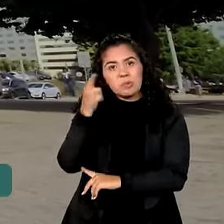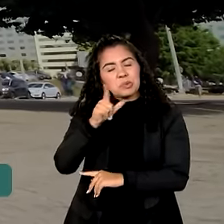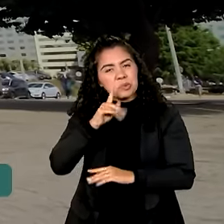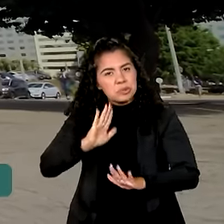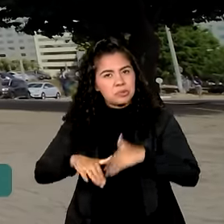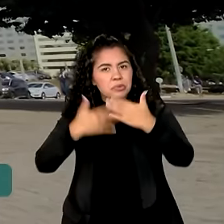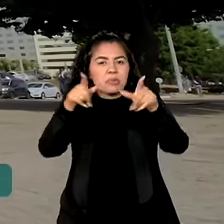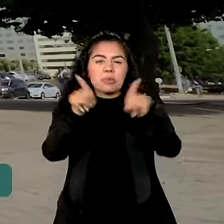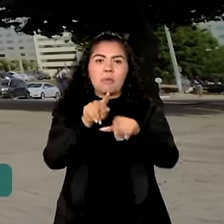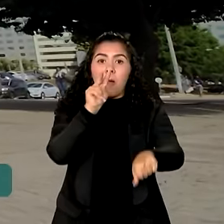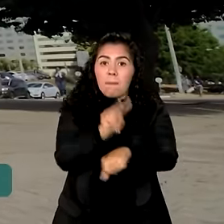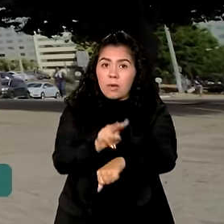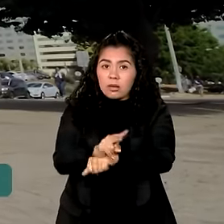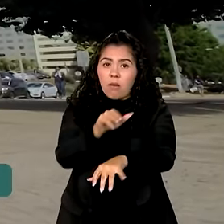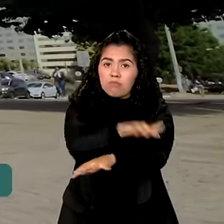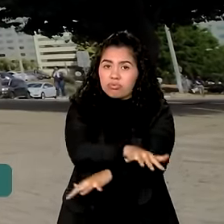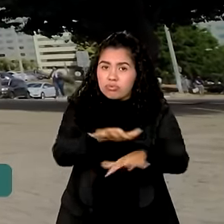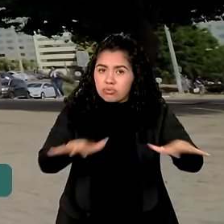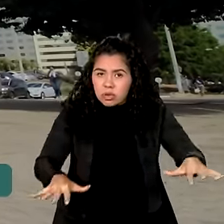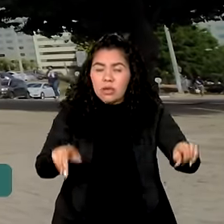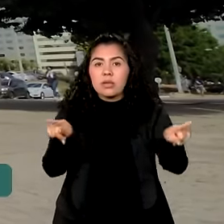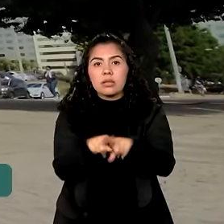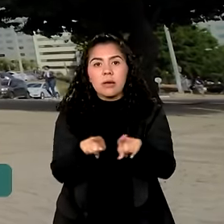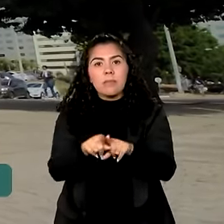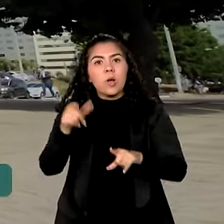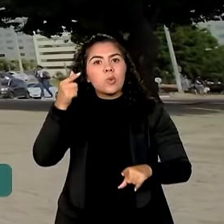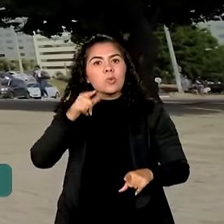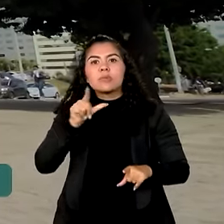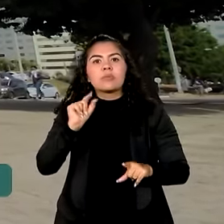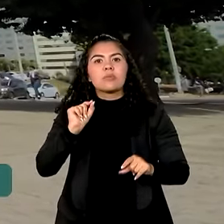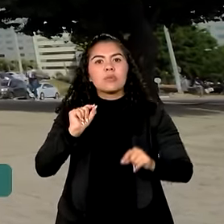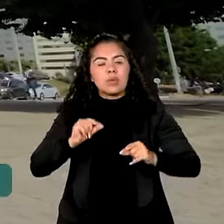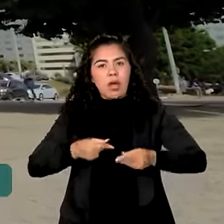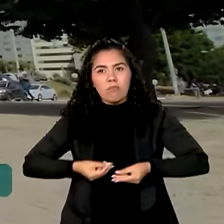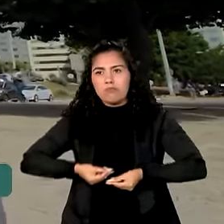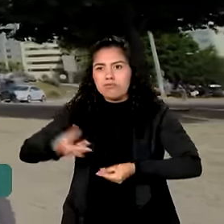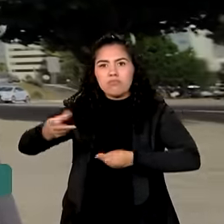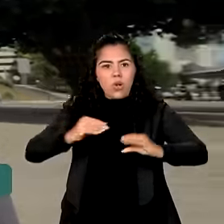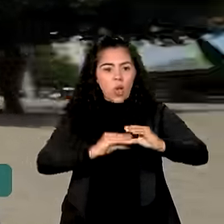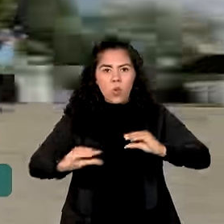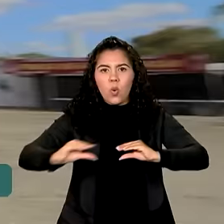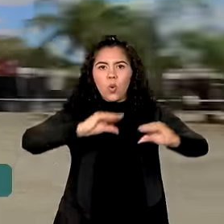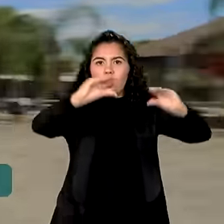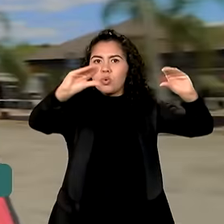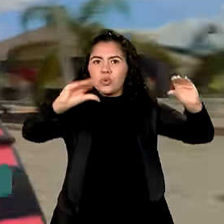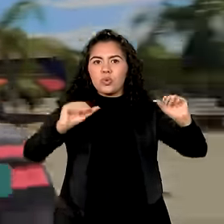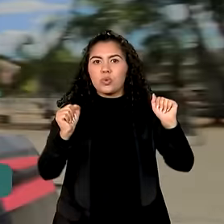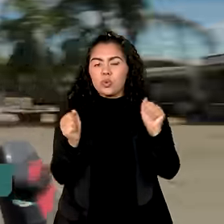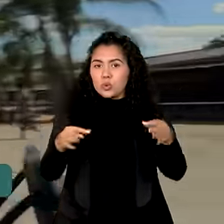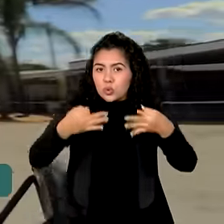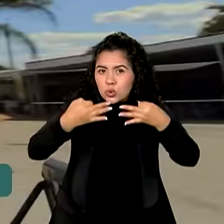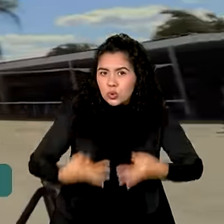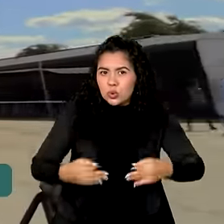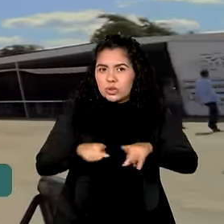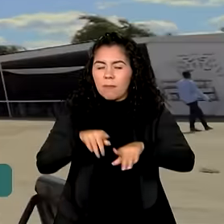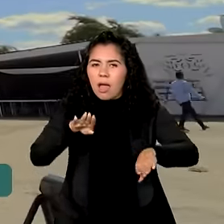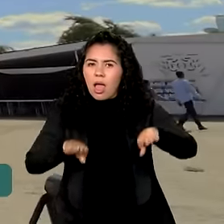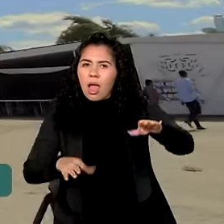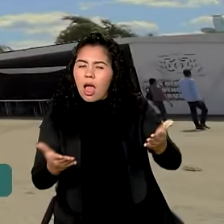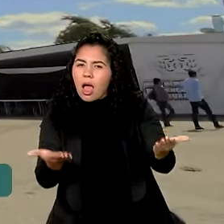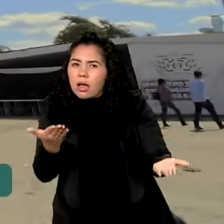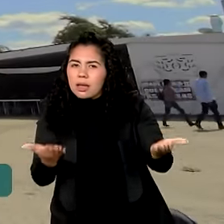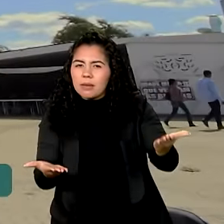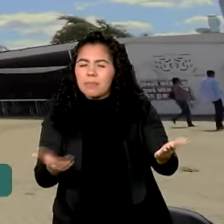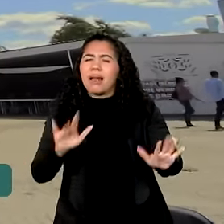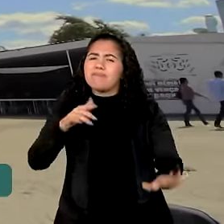preservar os seus biomas e fazer uma distribuição de riquezas mais justa e equilibrada. Eu sei, você deve estar achando